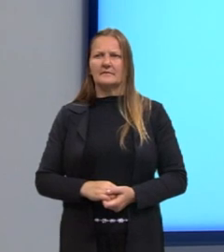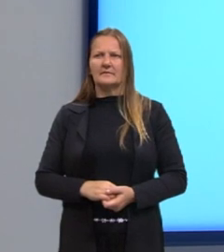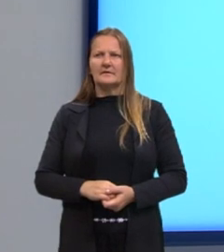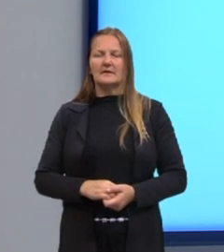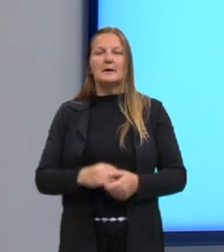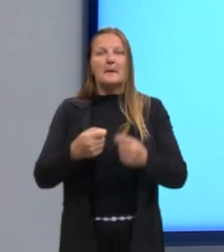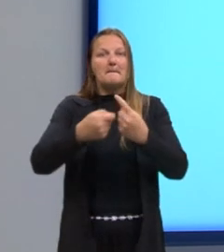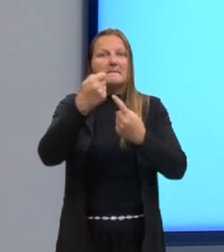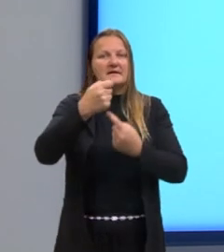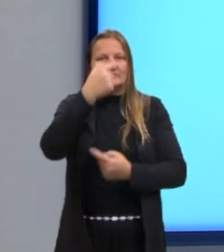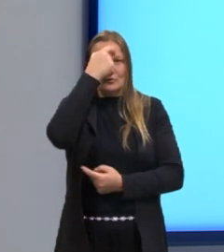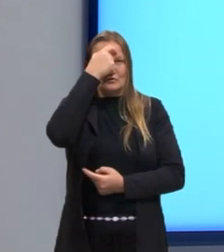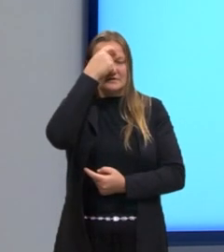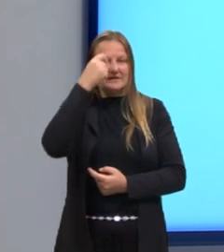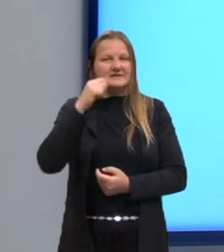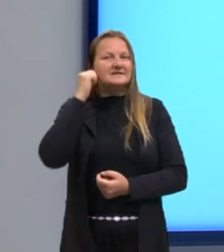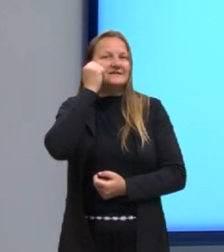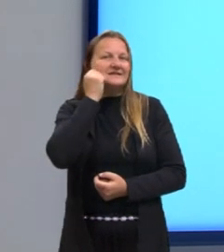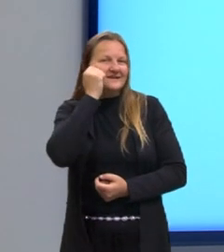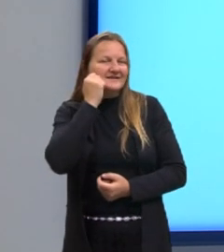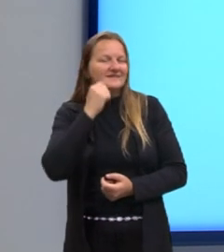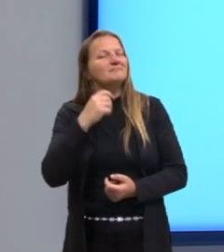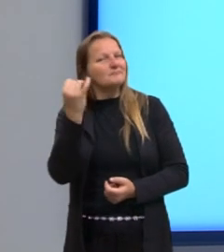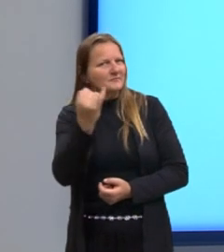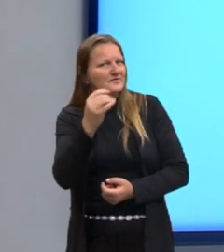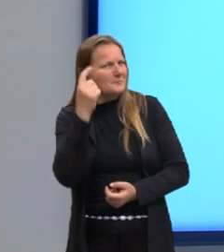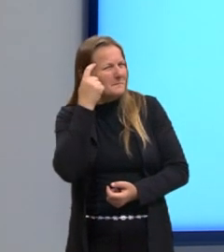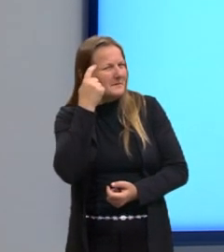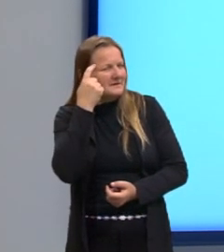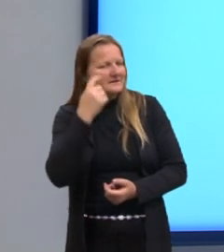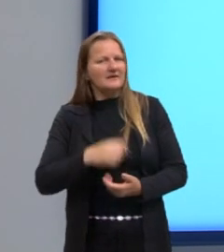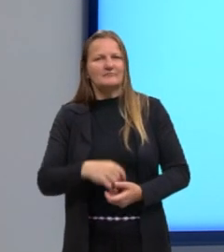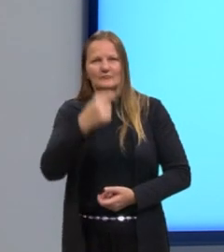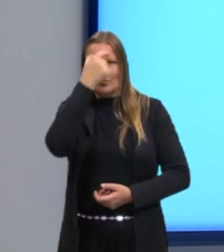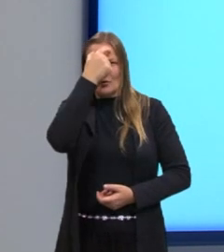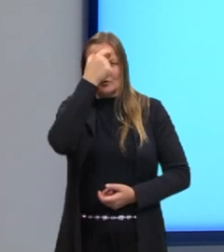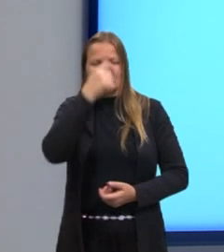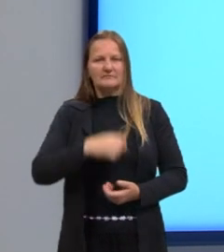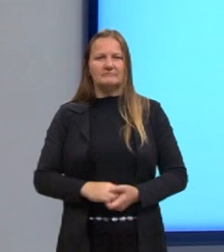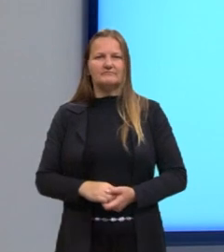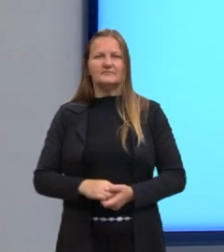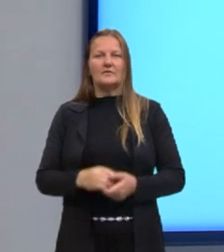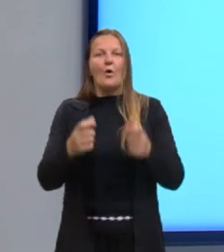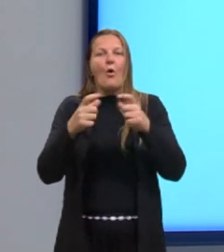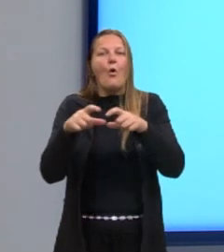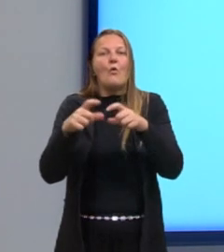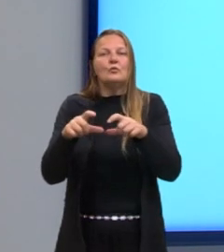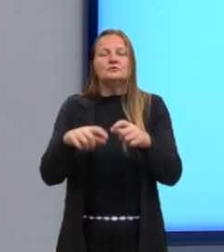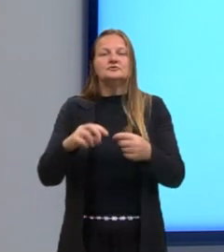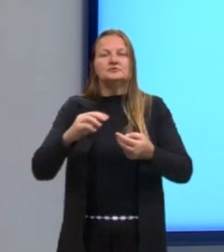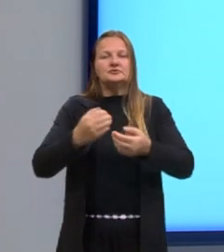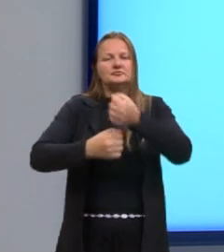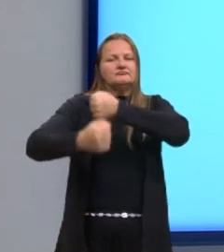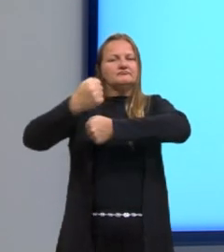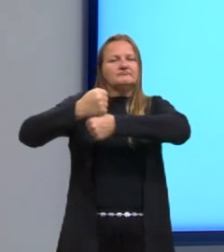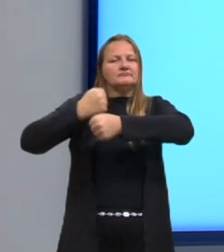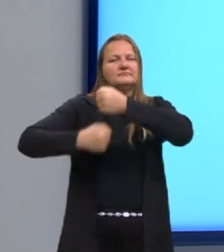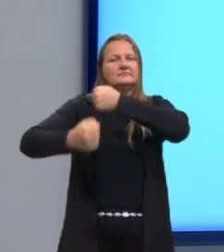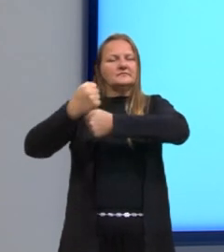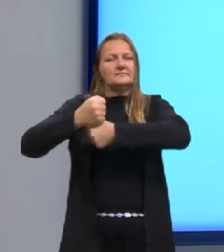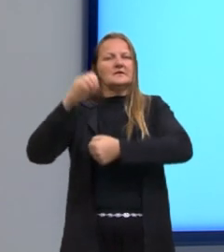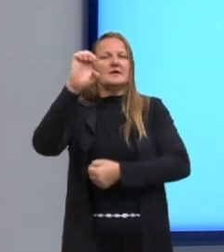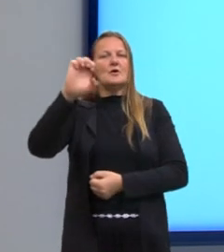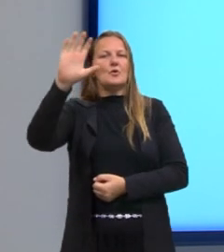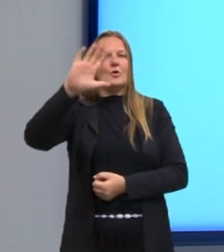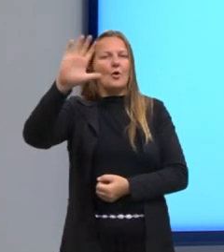mês da consciência negra, né pessoal? Vamos reconhecer então que não importa de onde que veio seus antepassados, da Europa,